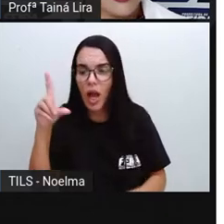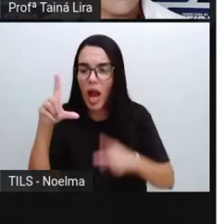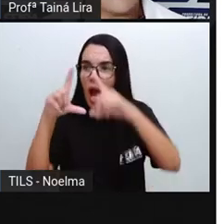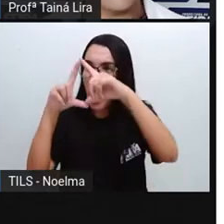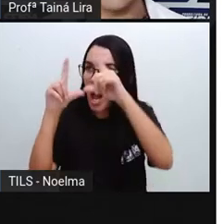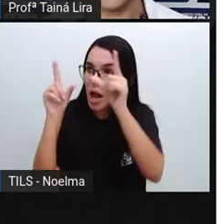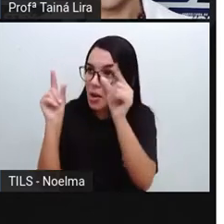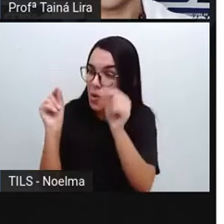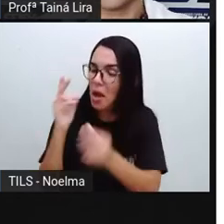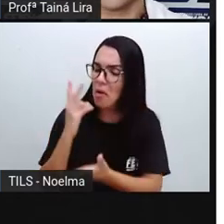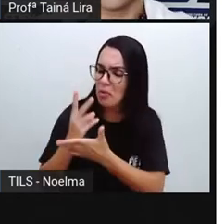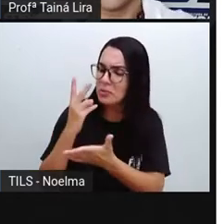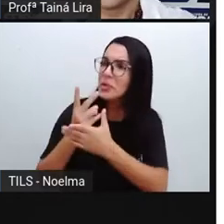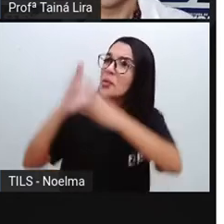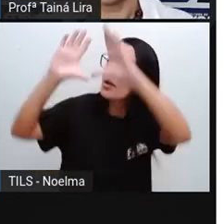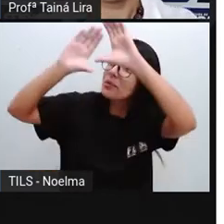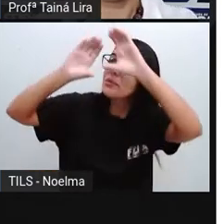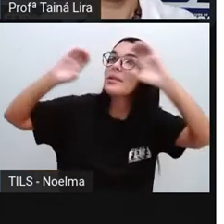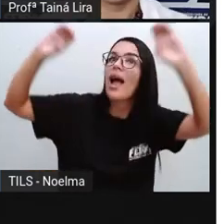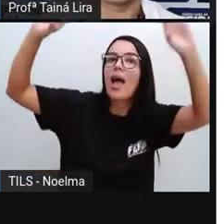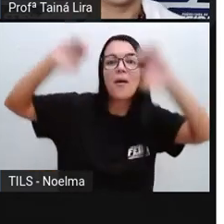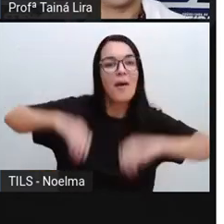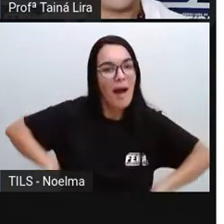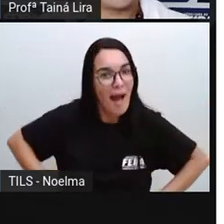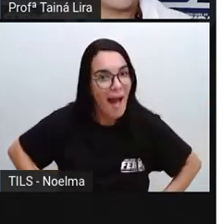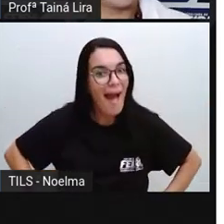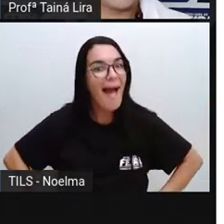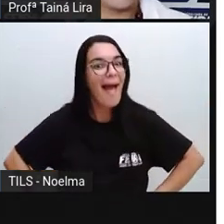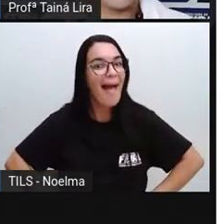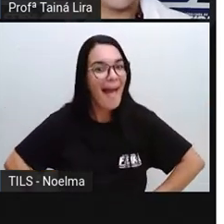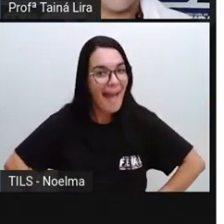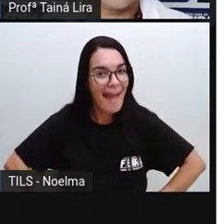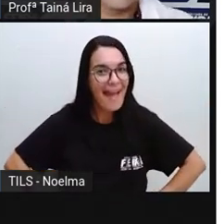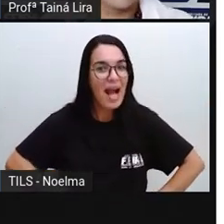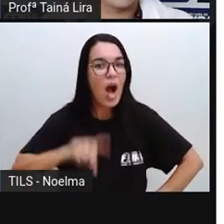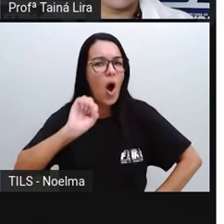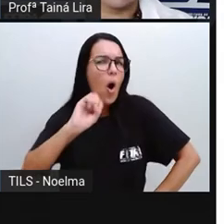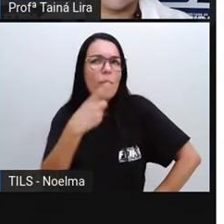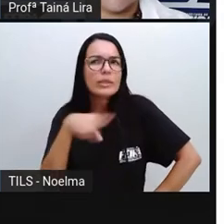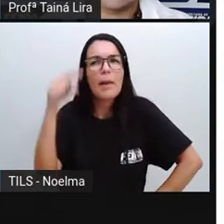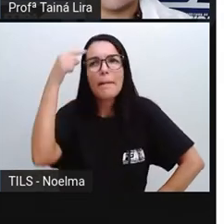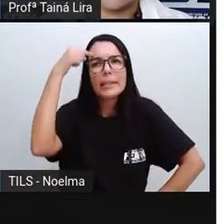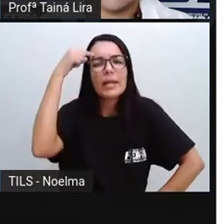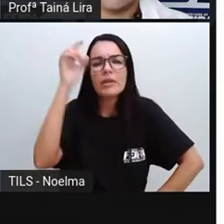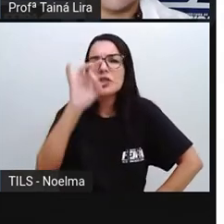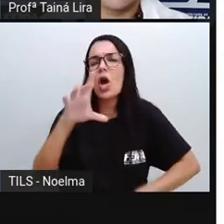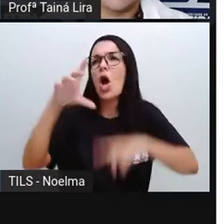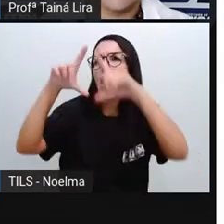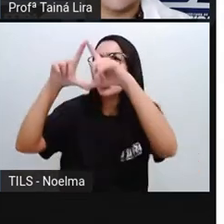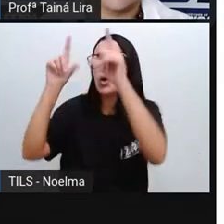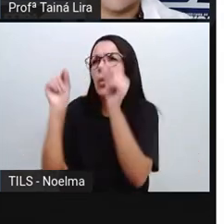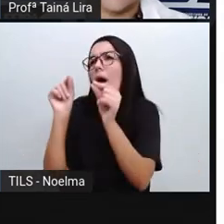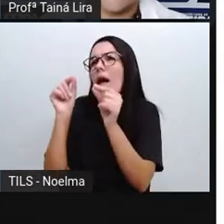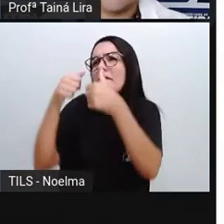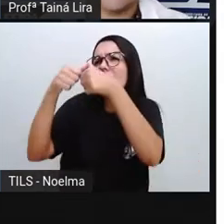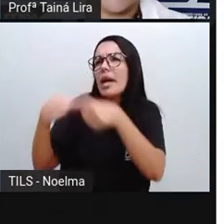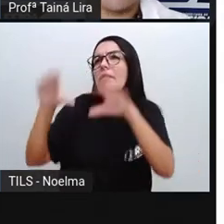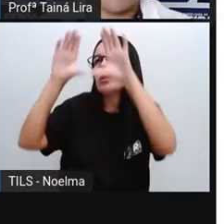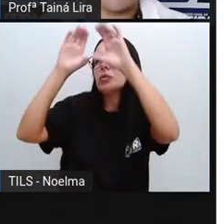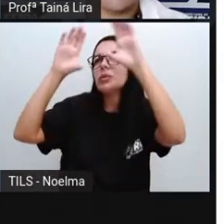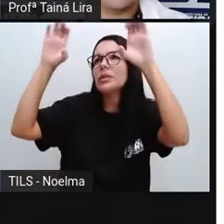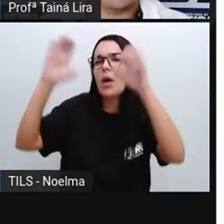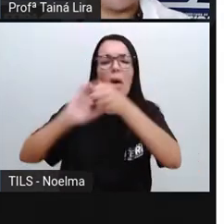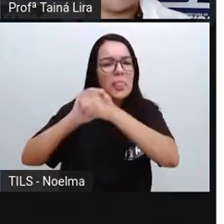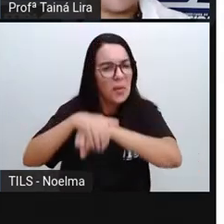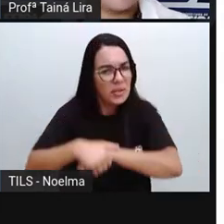está no céu? Quem sabia disso? Ou você já pensava que a Lua só ficava no céu ali durante a noite? Conta